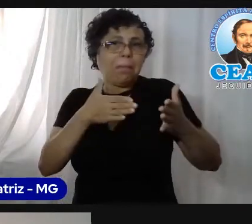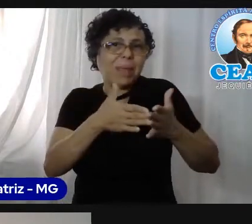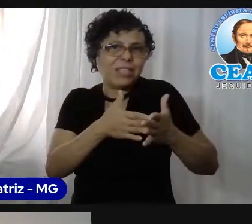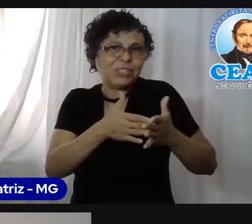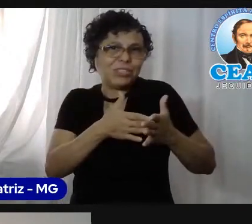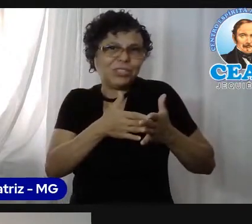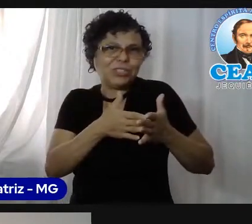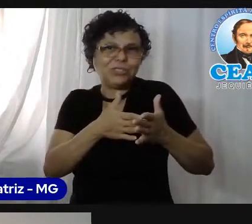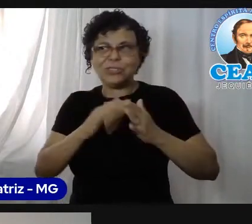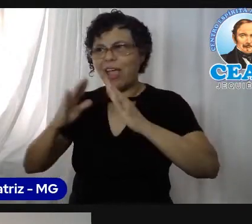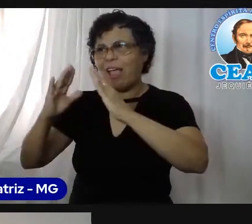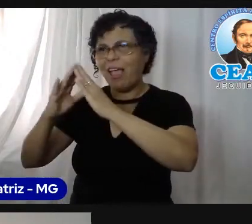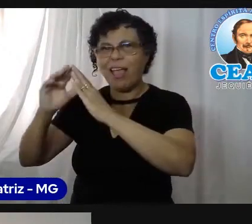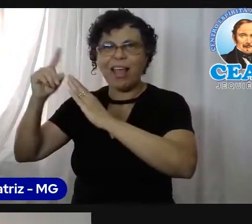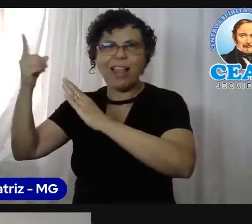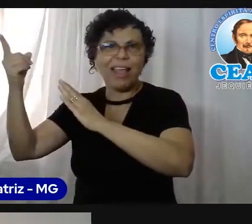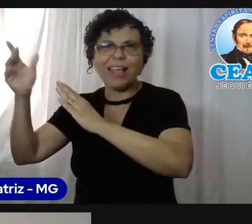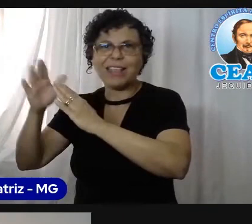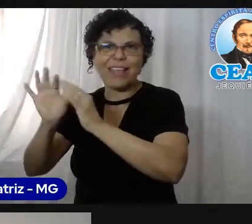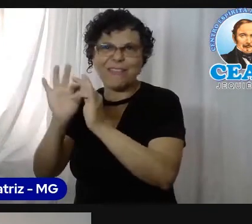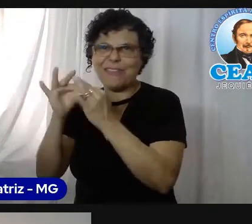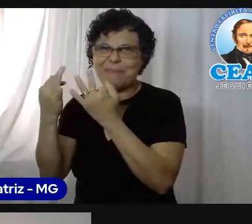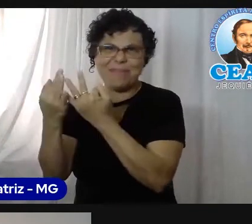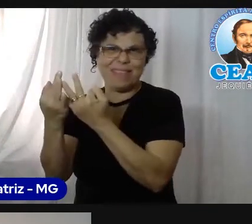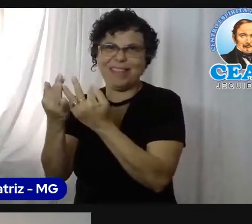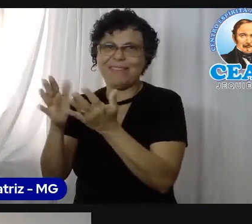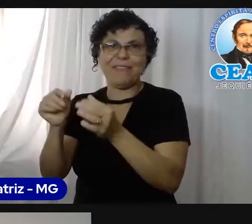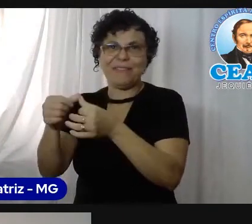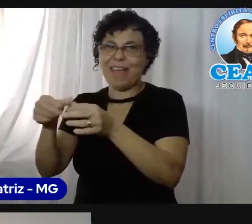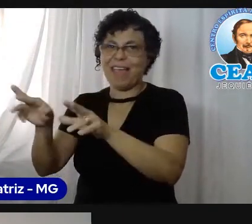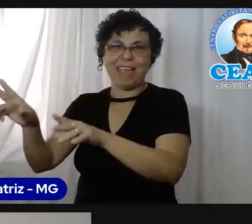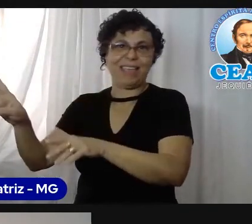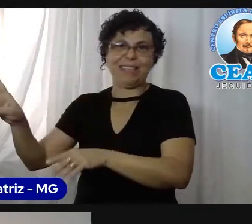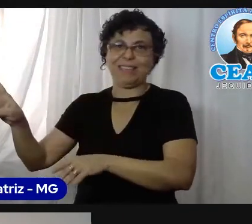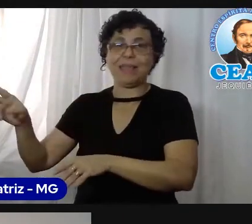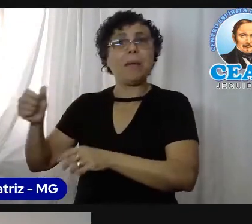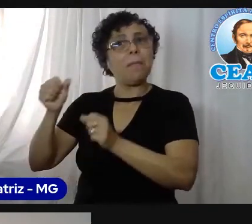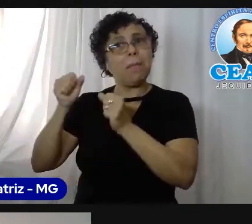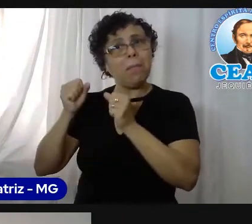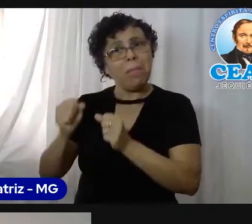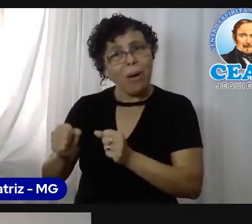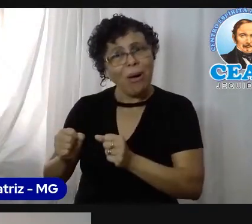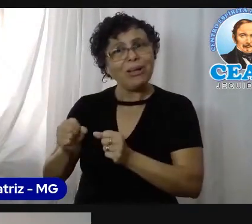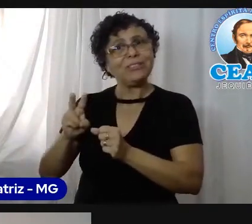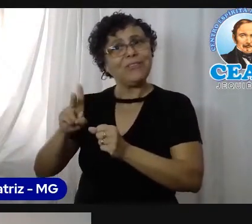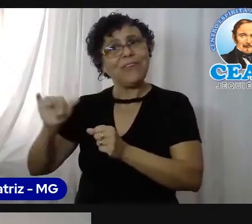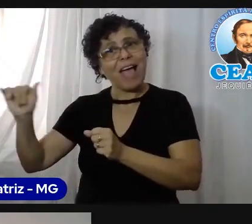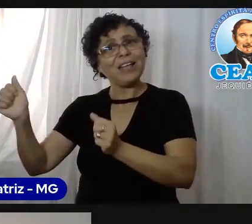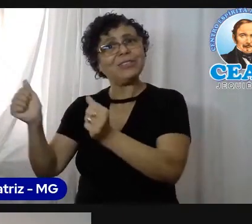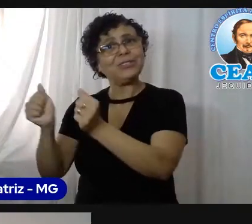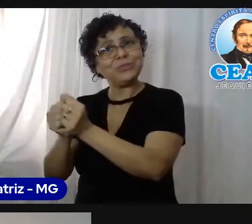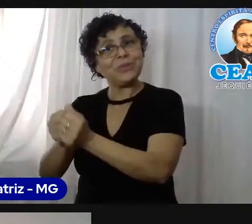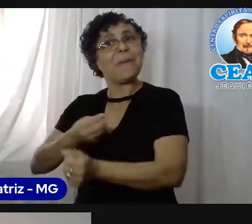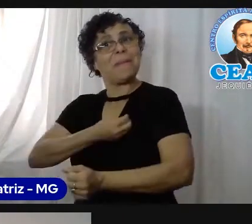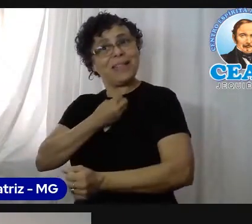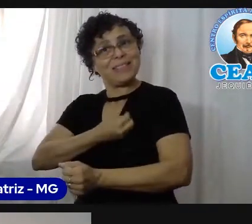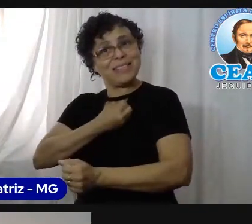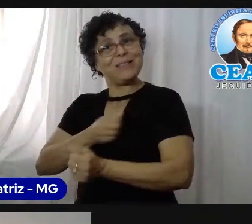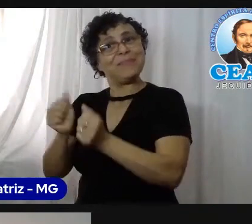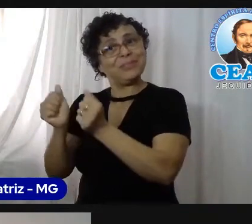templo religioso que os seus familiares iam. Se você quiser ir, vá, participe.